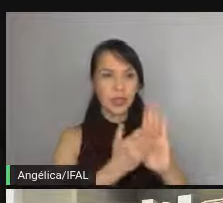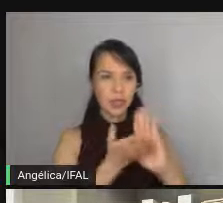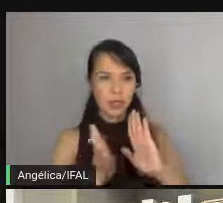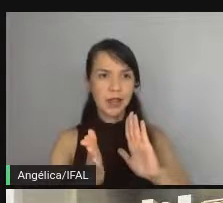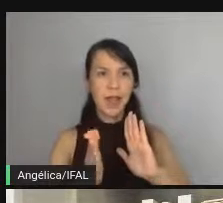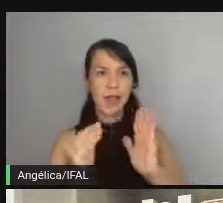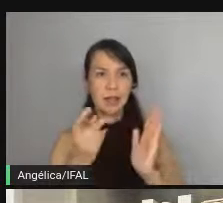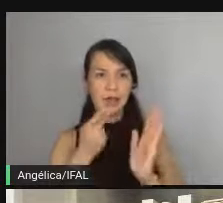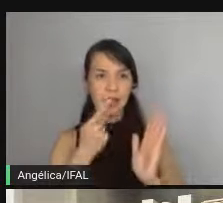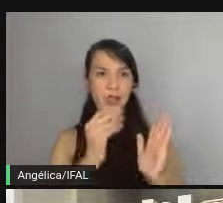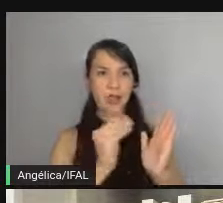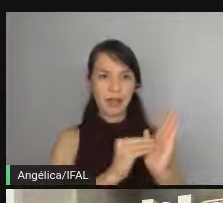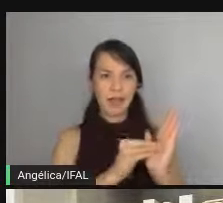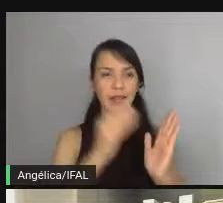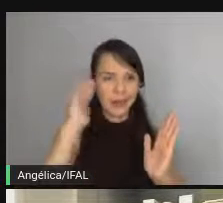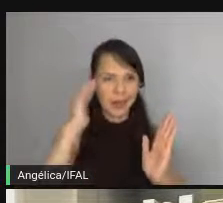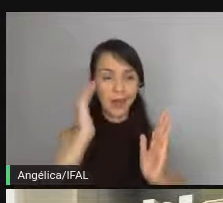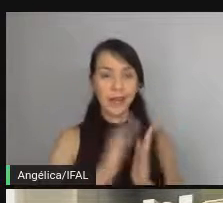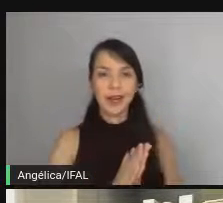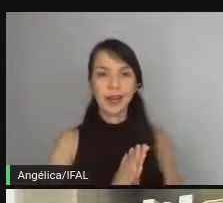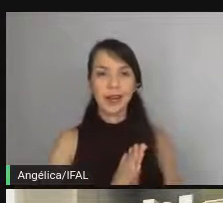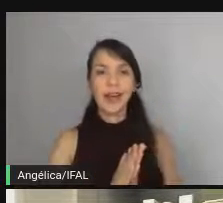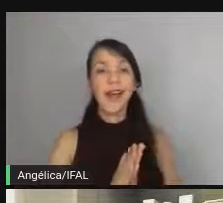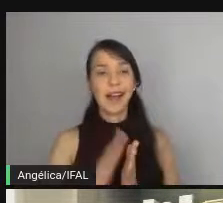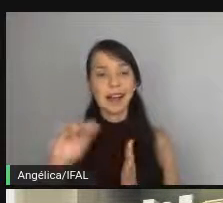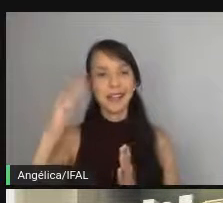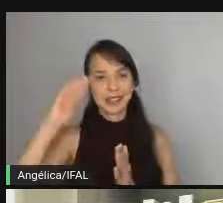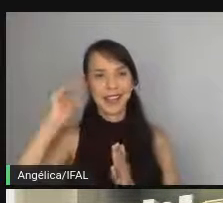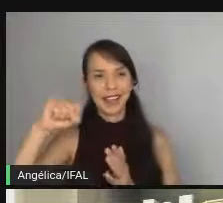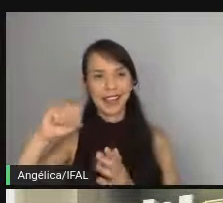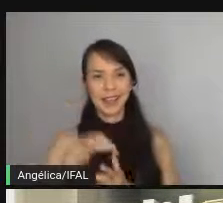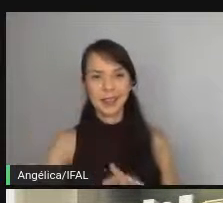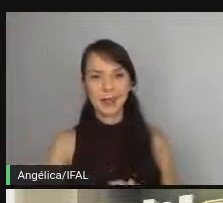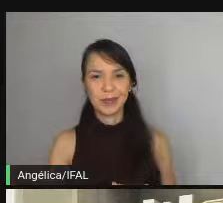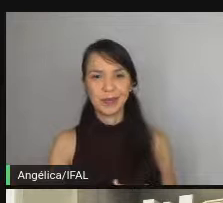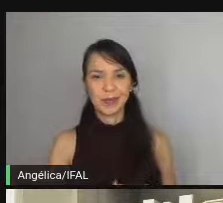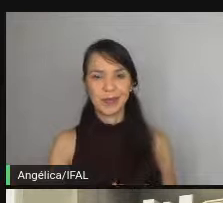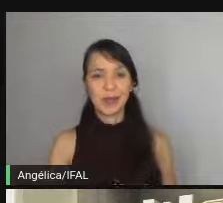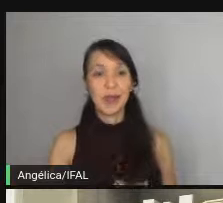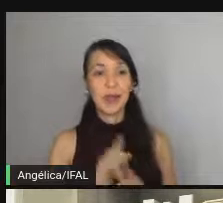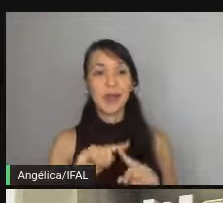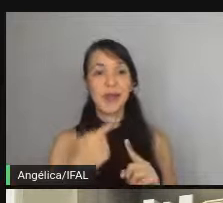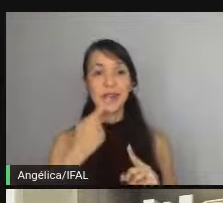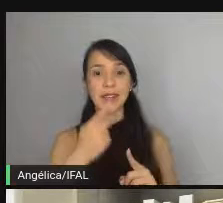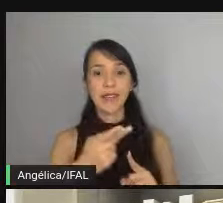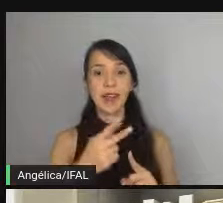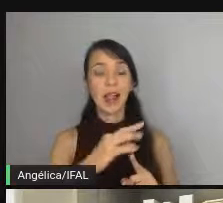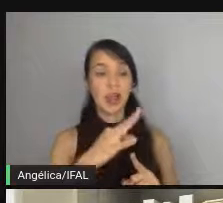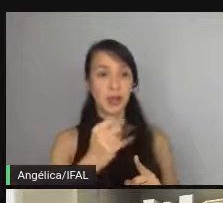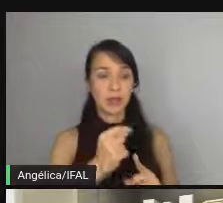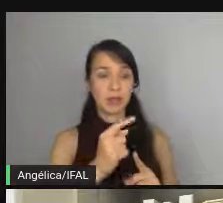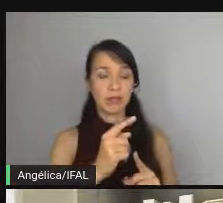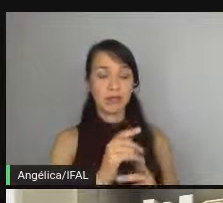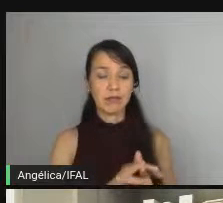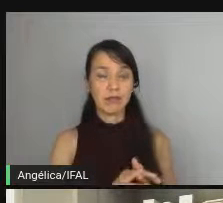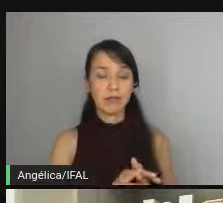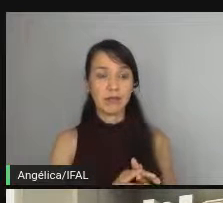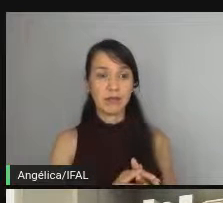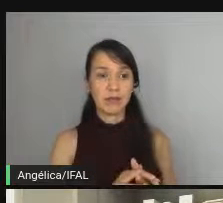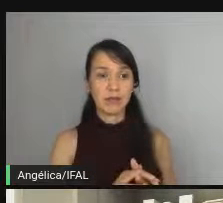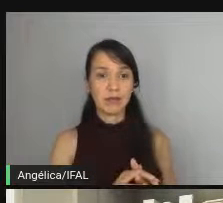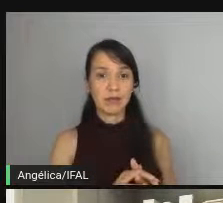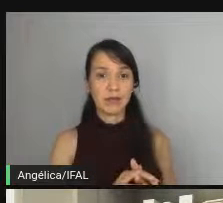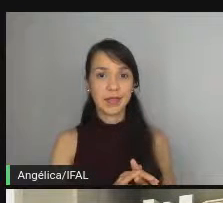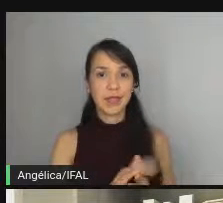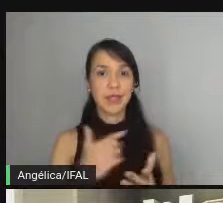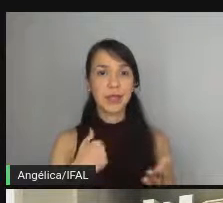entendi mas só que a despregar não sei entendi mas só que a gente de toda forma é